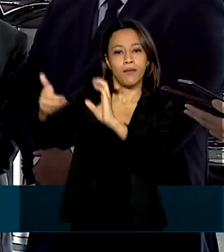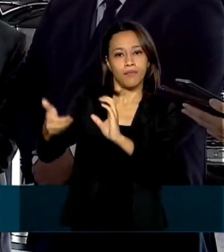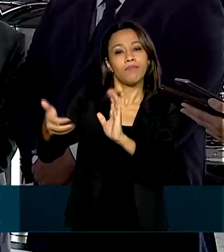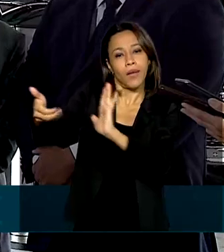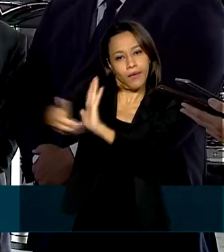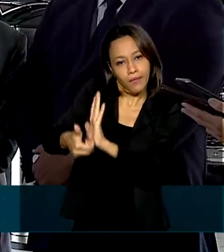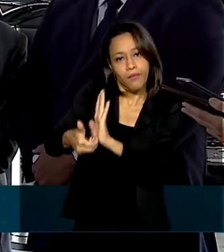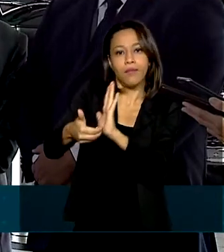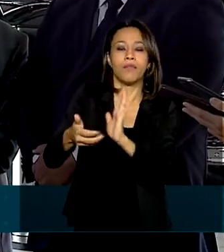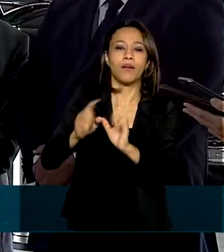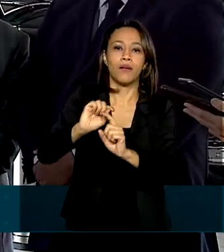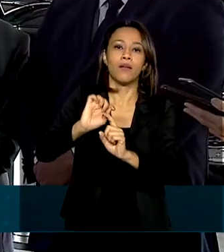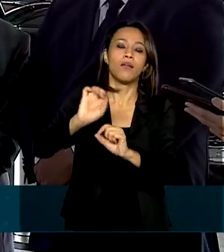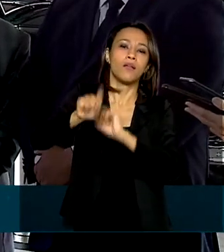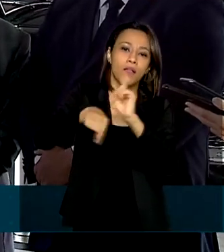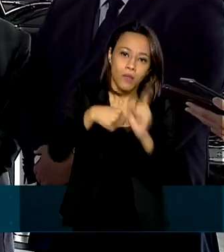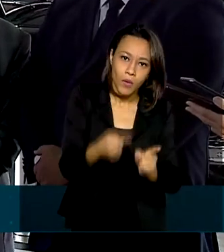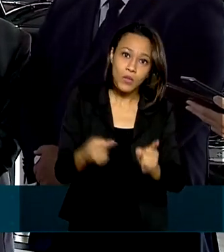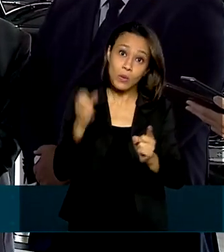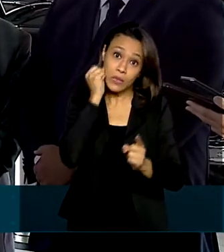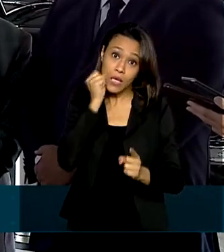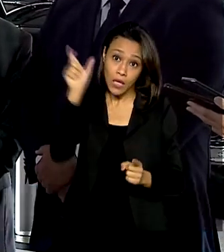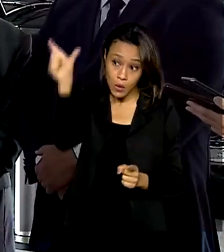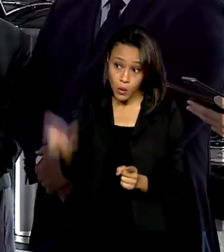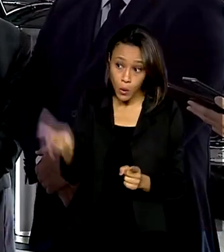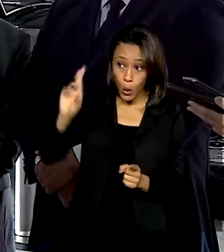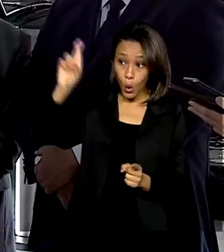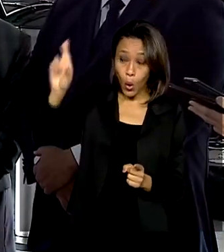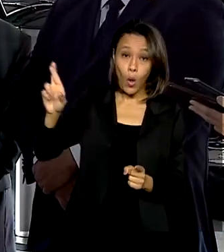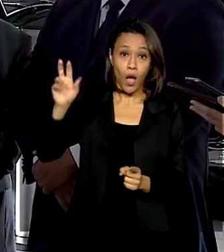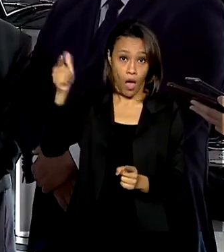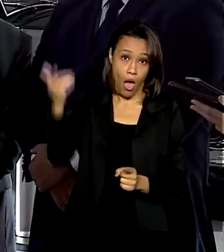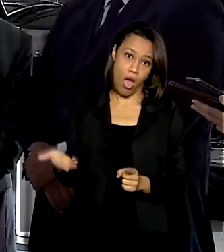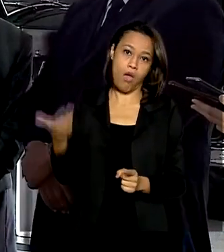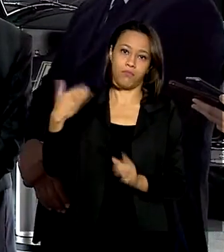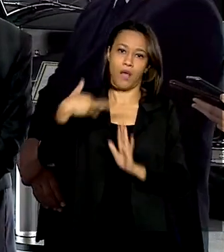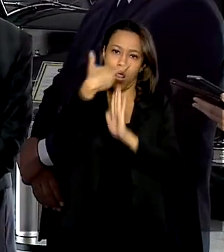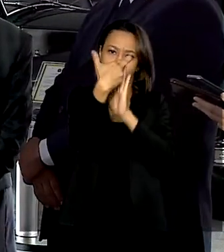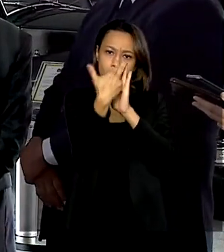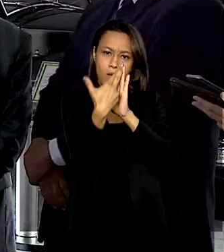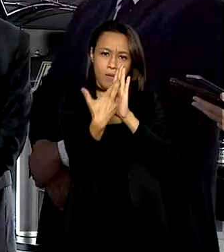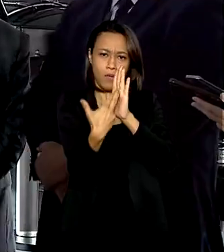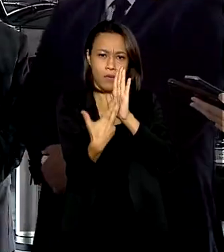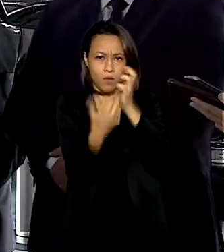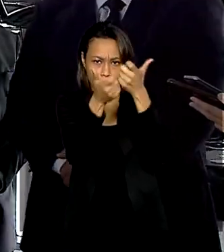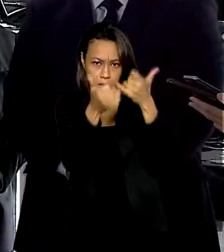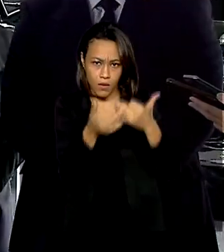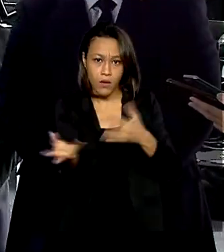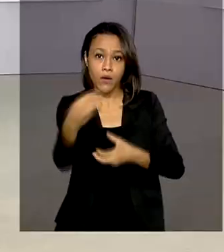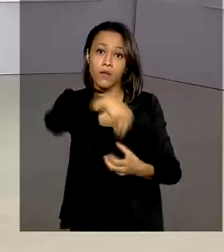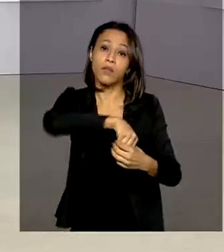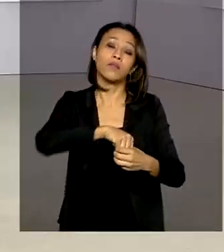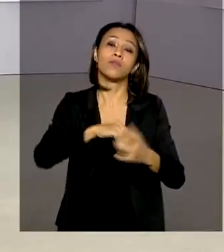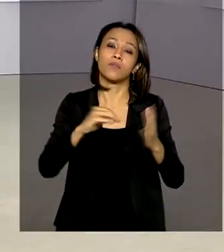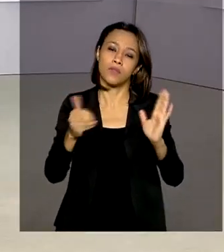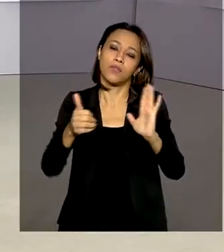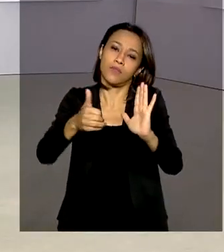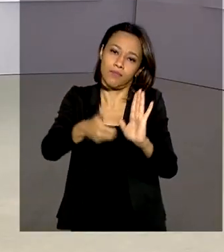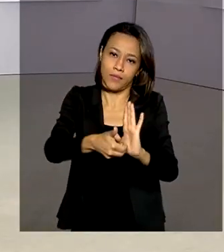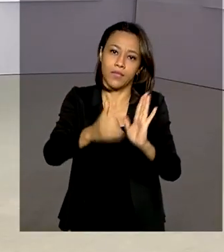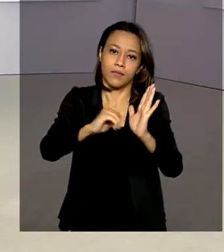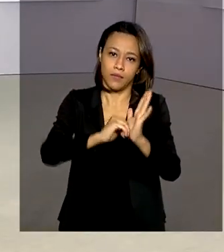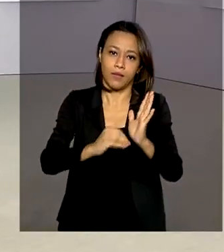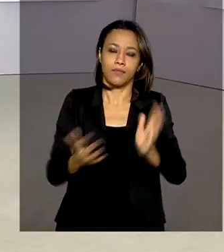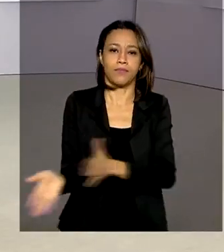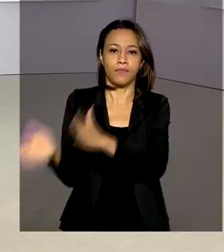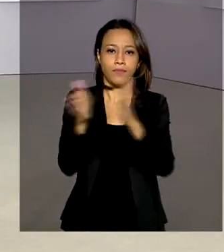tributária e o senador Márcio Bittar apresentará o seu relatório no Senado Federal. E